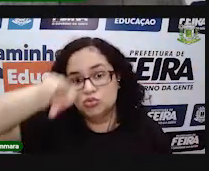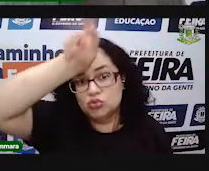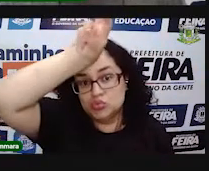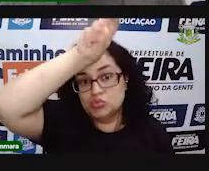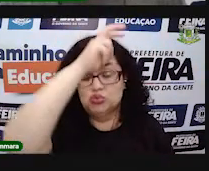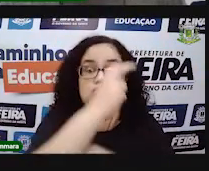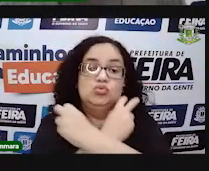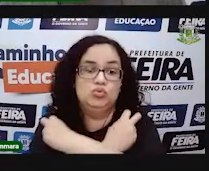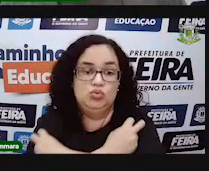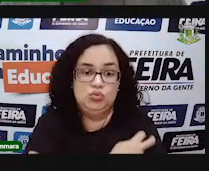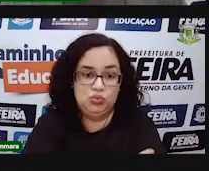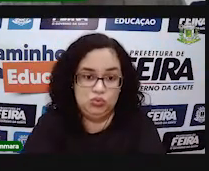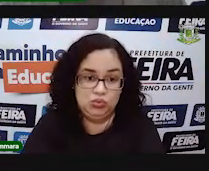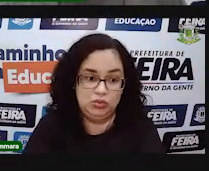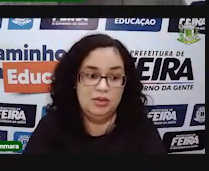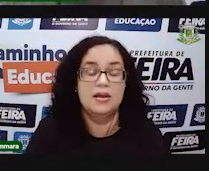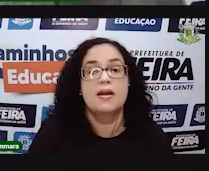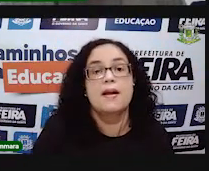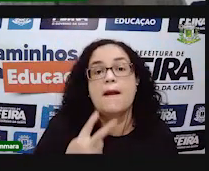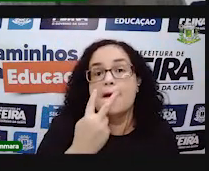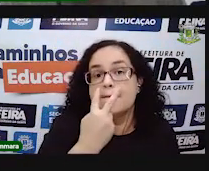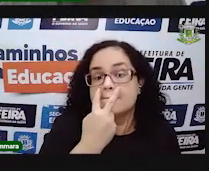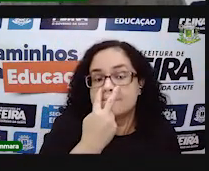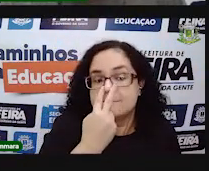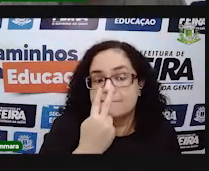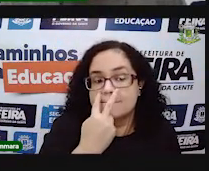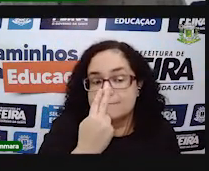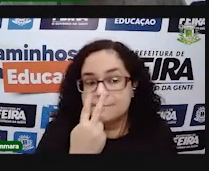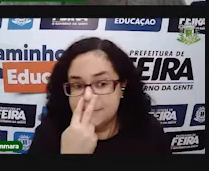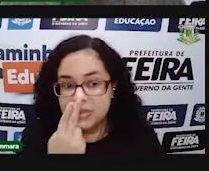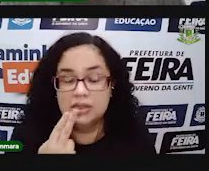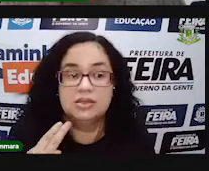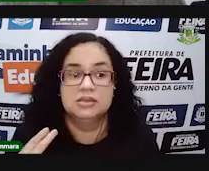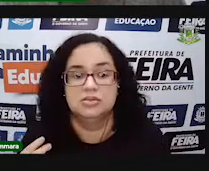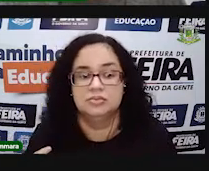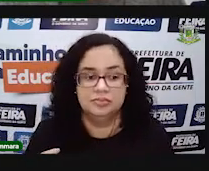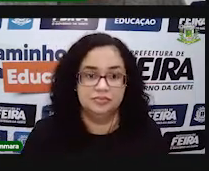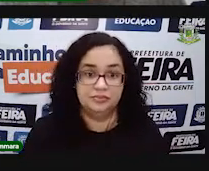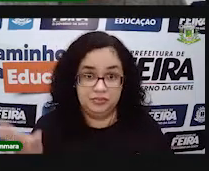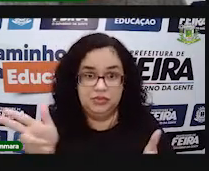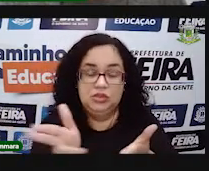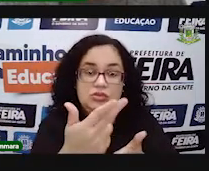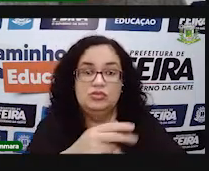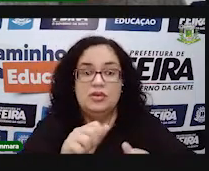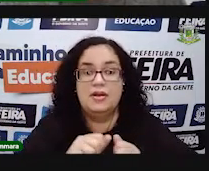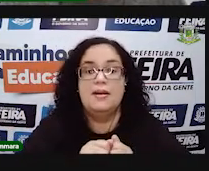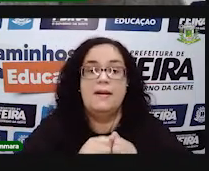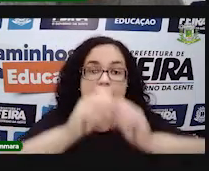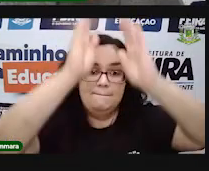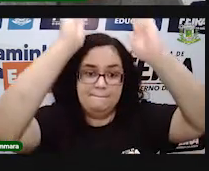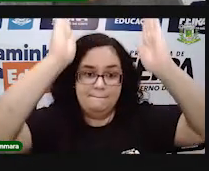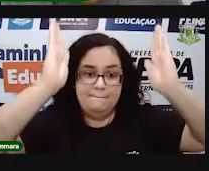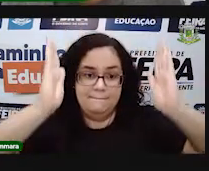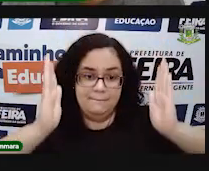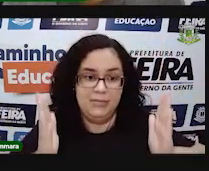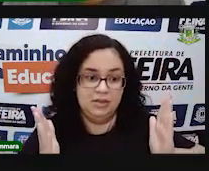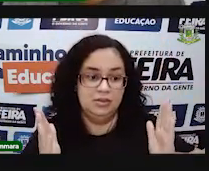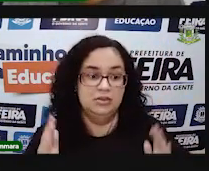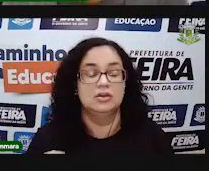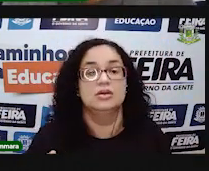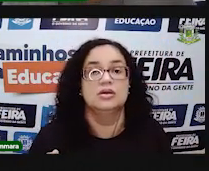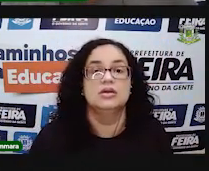observar direitinho, nas pirâmides do Egito, olha como está aparecendo no bifzinho aí,